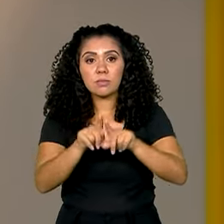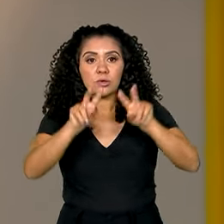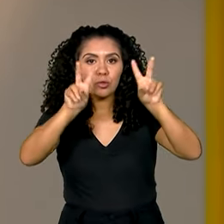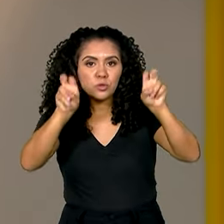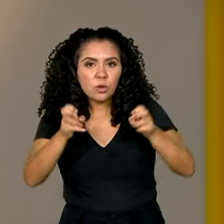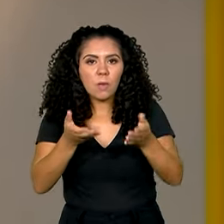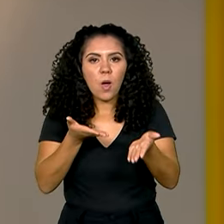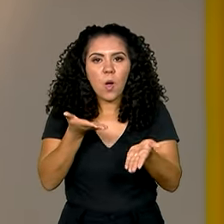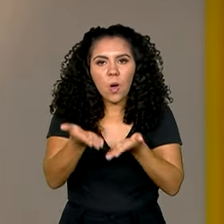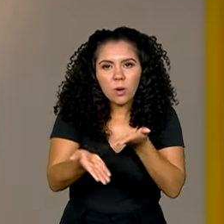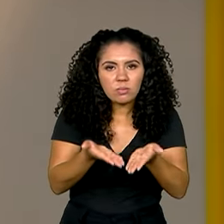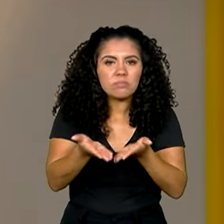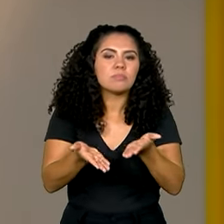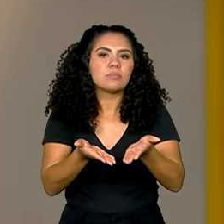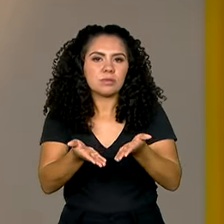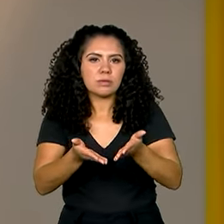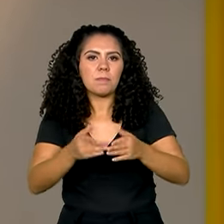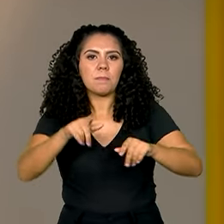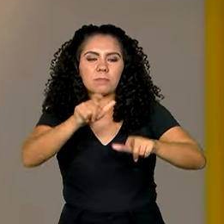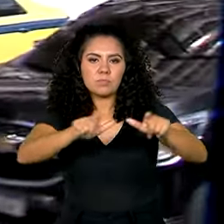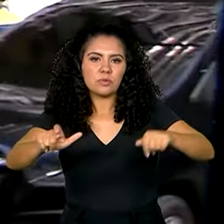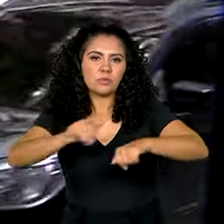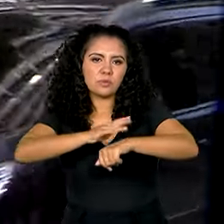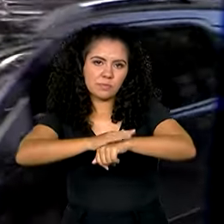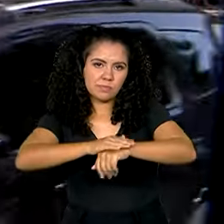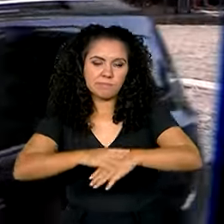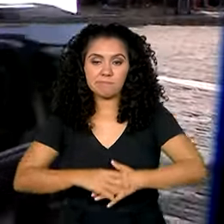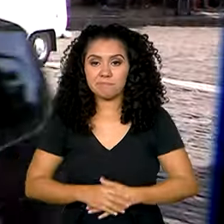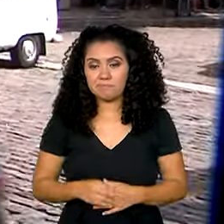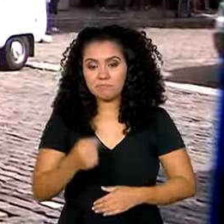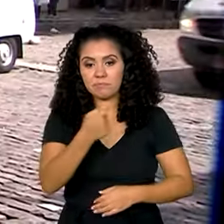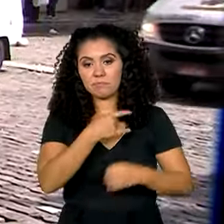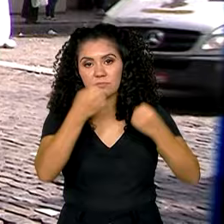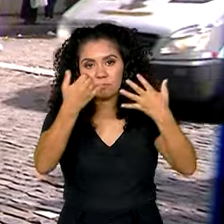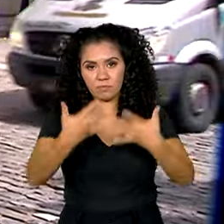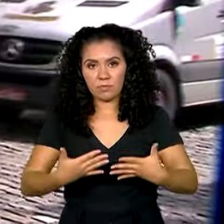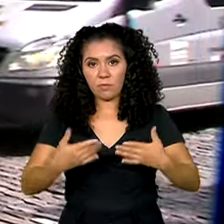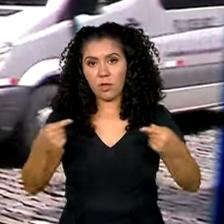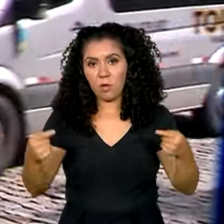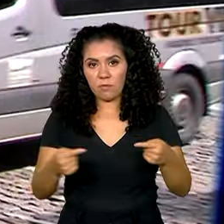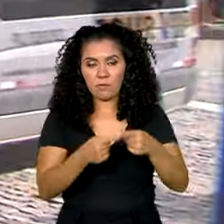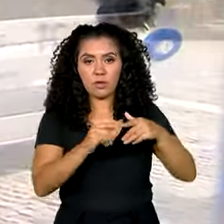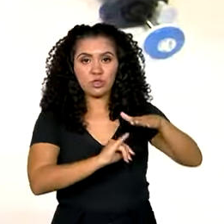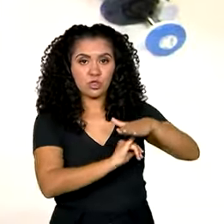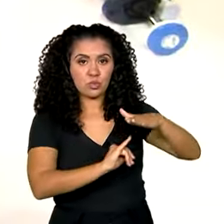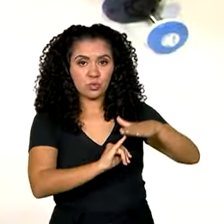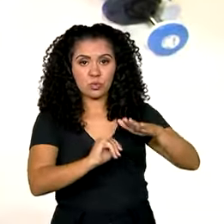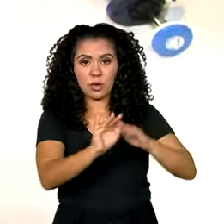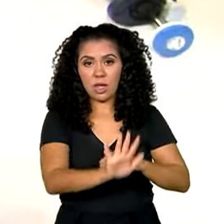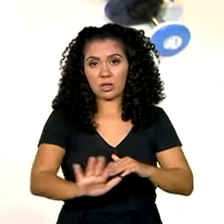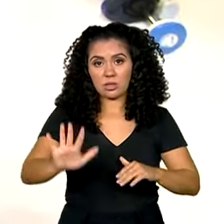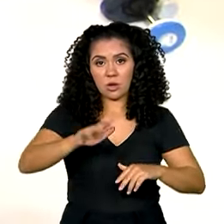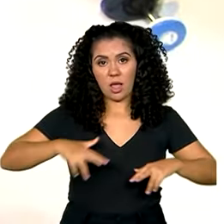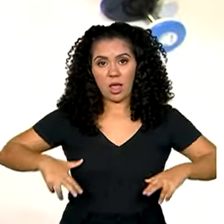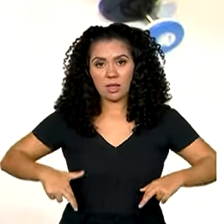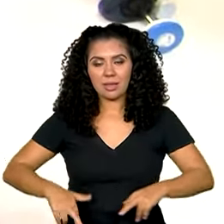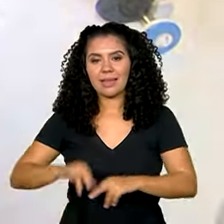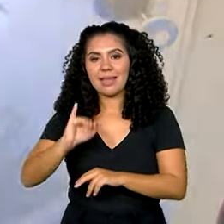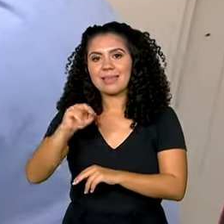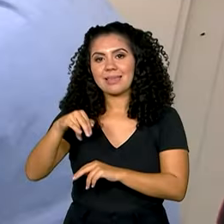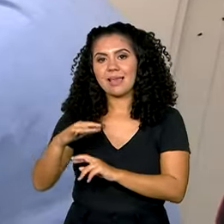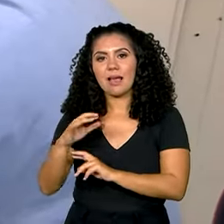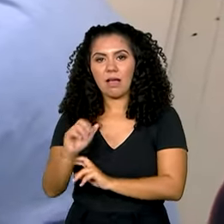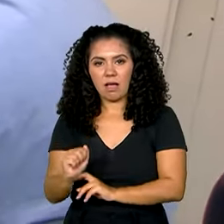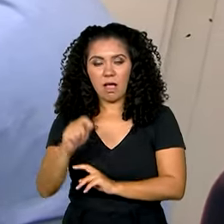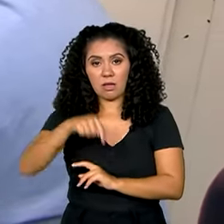cuidados paliativos para doentes terminais. De acordo com o Instituto Nacional de Câncer, o INCA, no